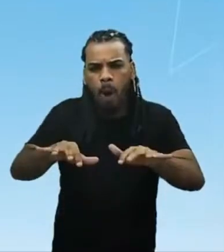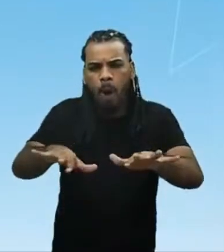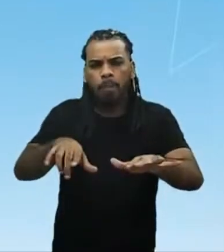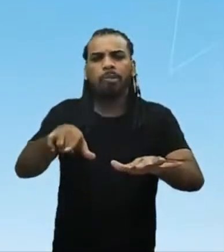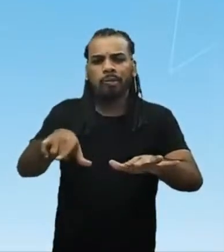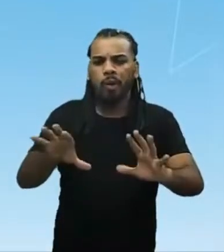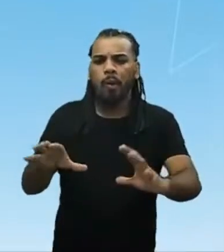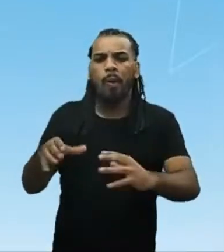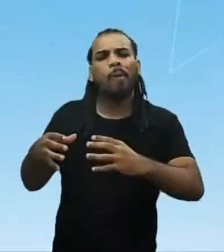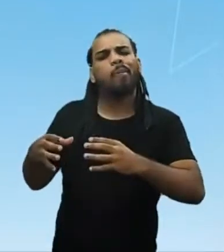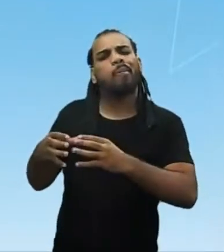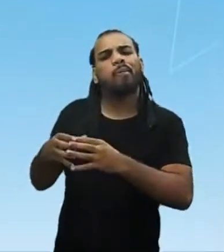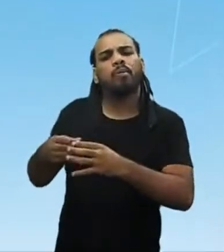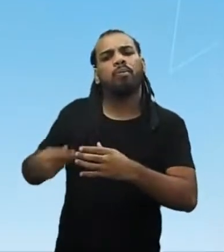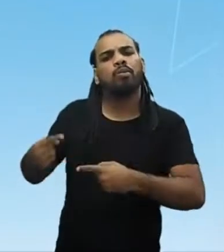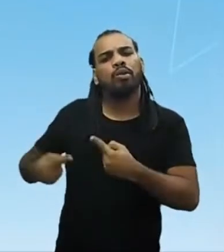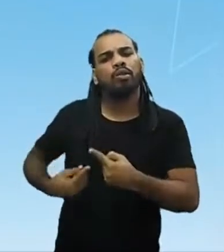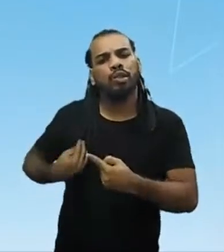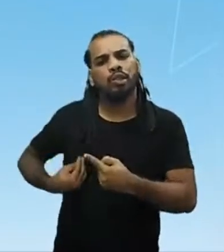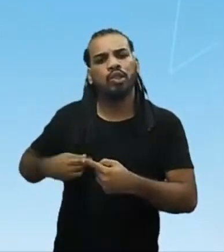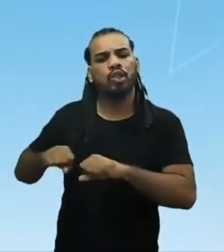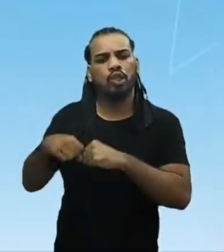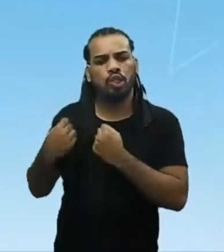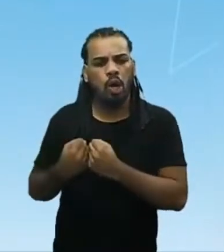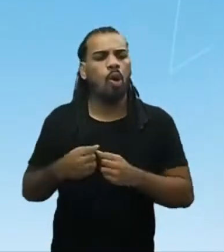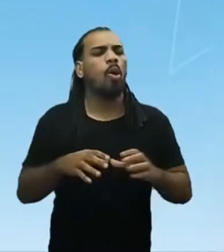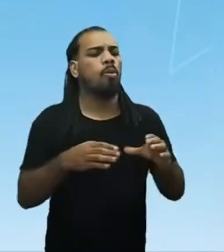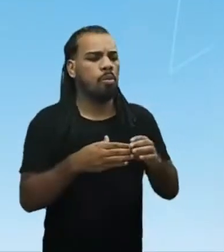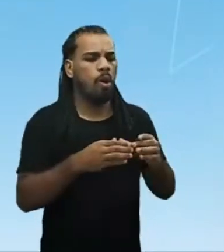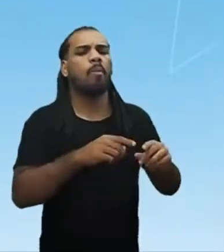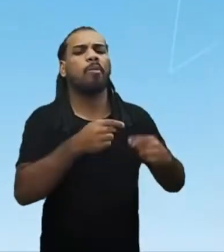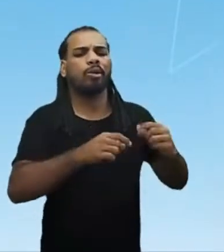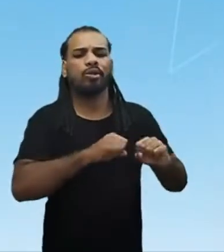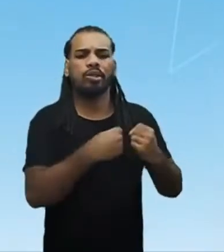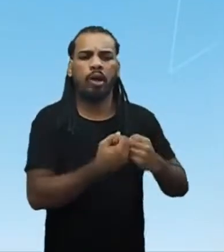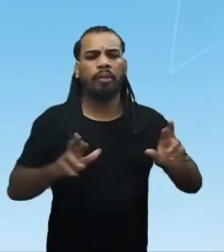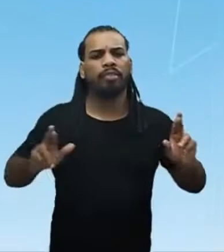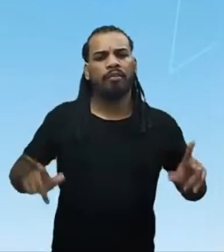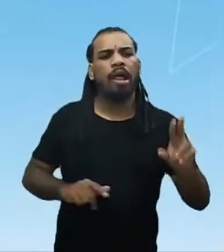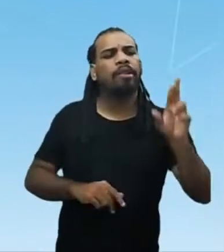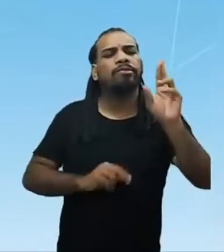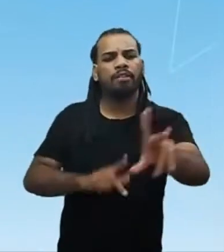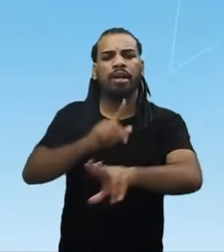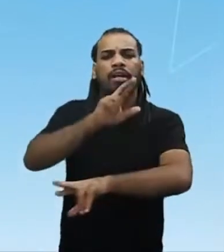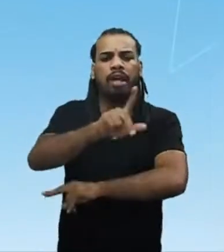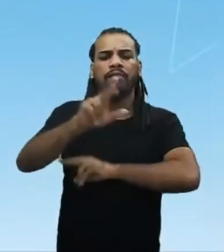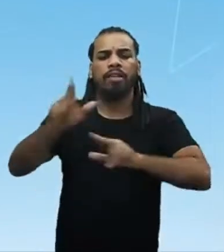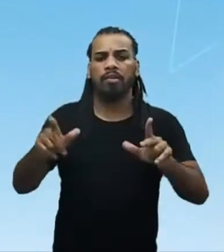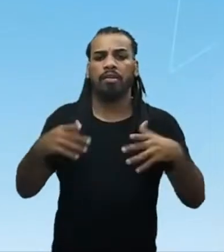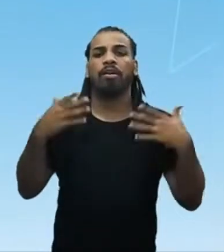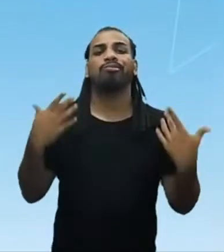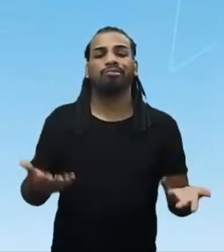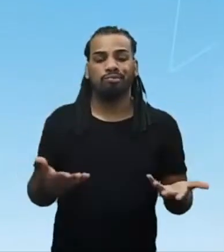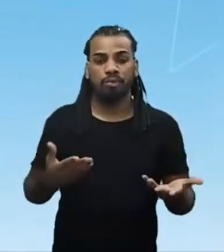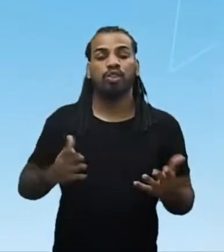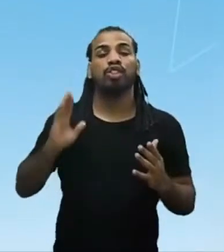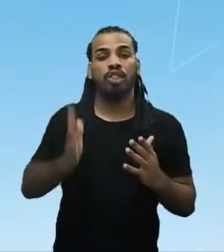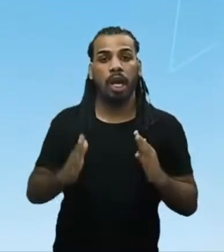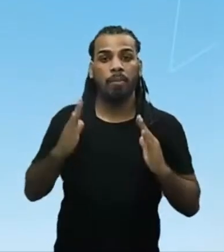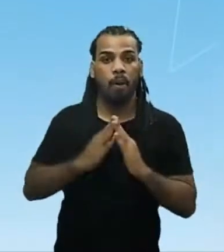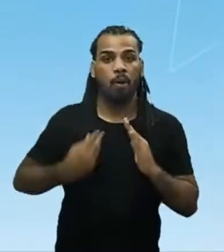política e social, habitavam o território que hoje nós chamamos de América, o continente